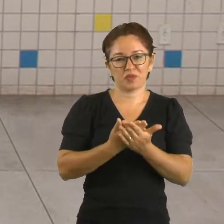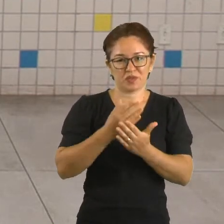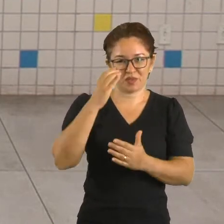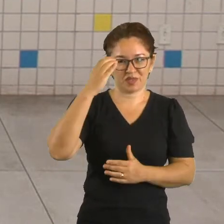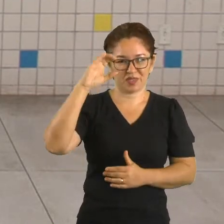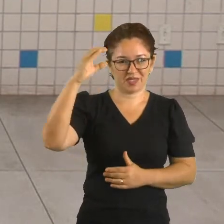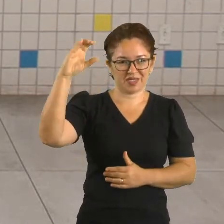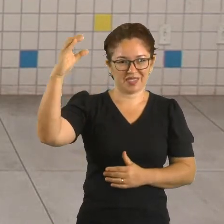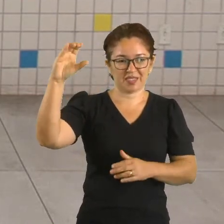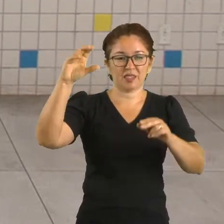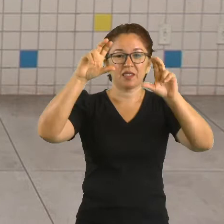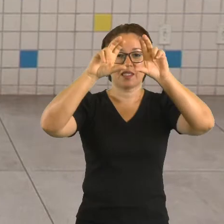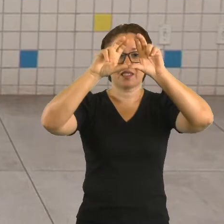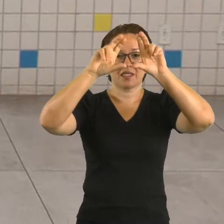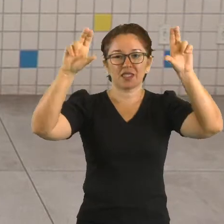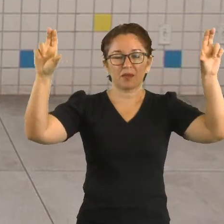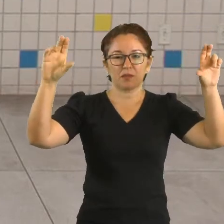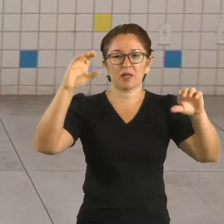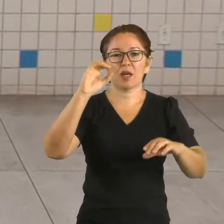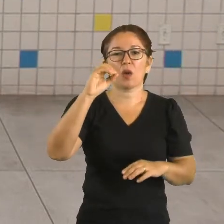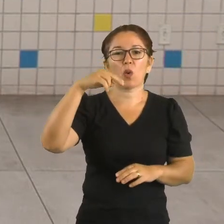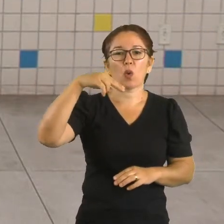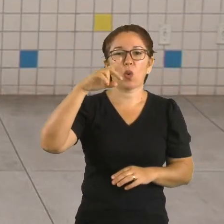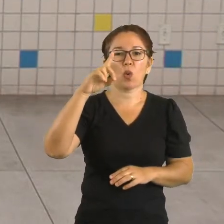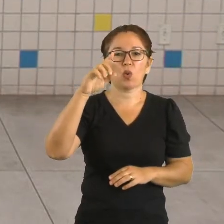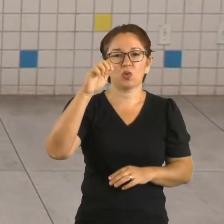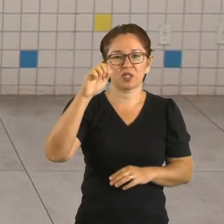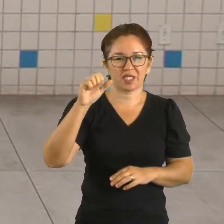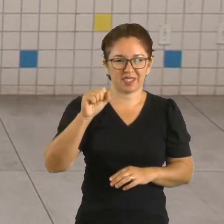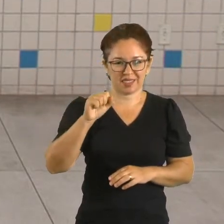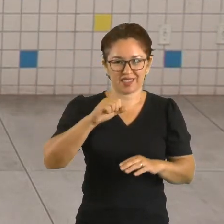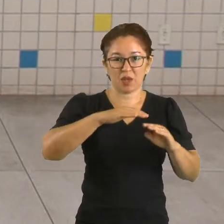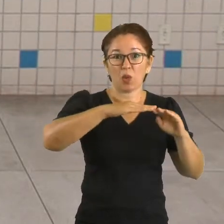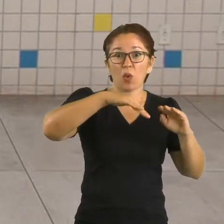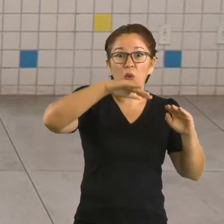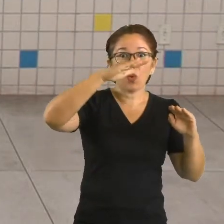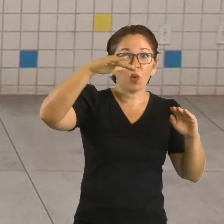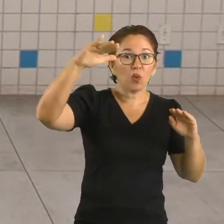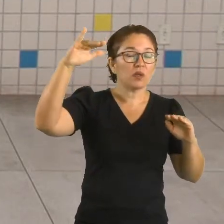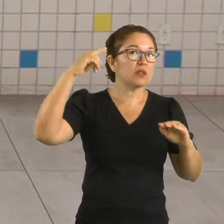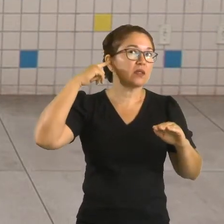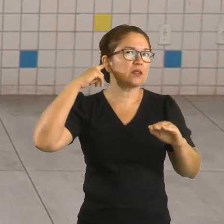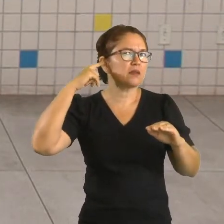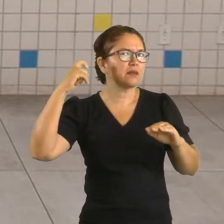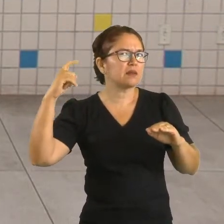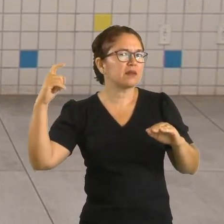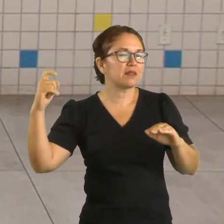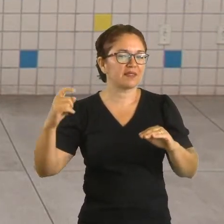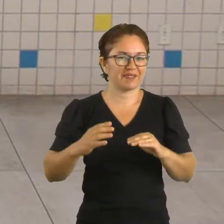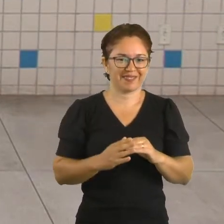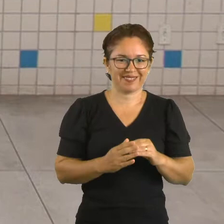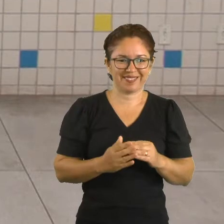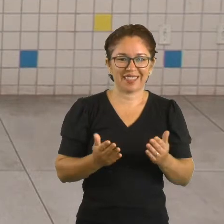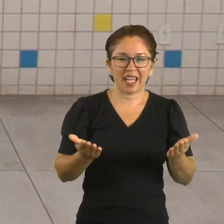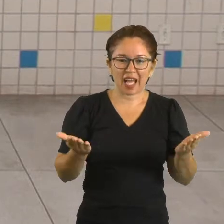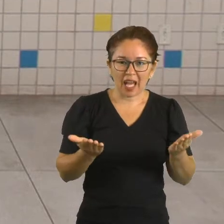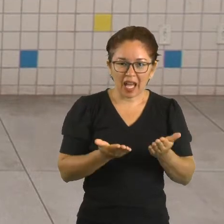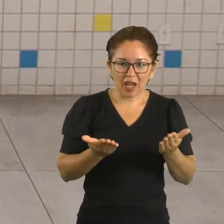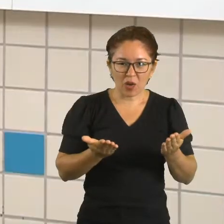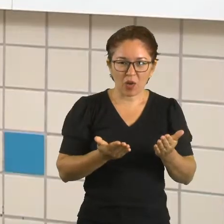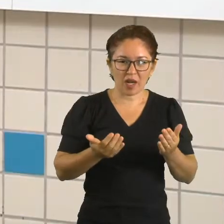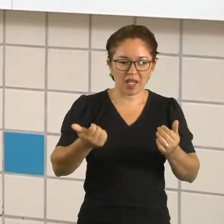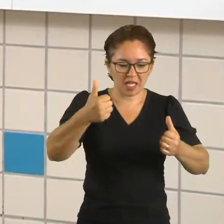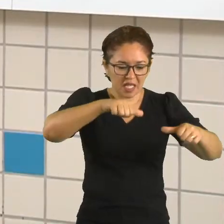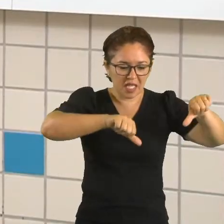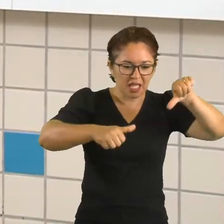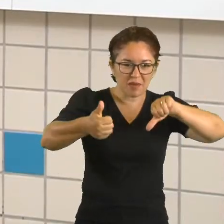ondas e sons, certo? A gente saiu um pouquinho da química e a gente vai entrar um pouquinho na física agora. Não